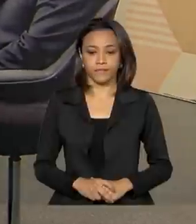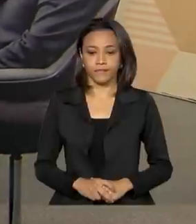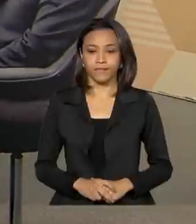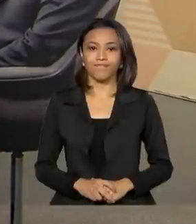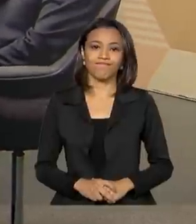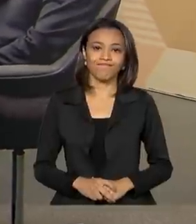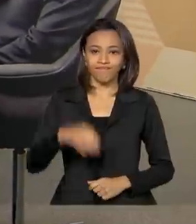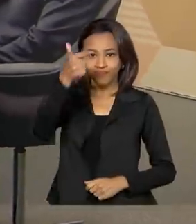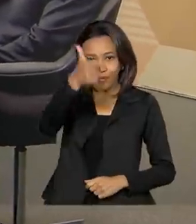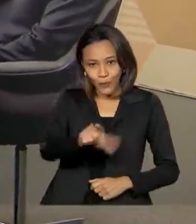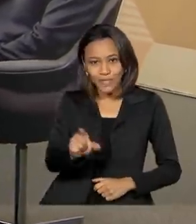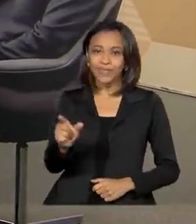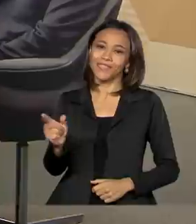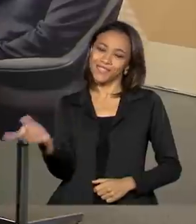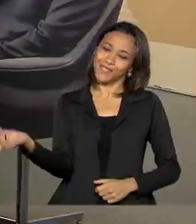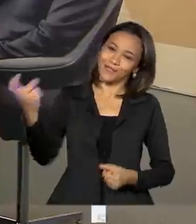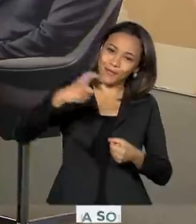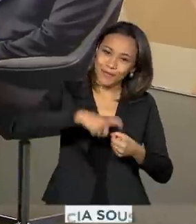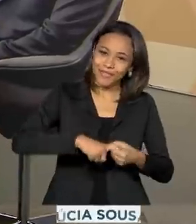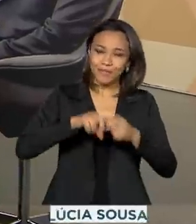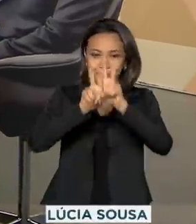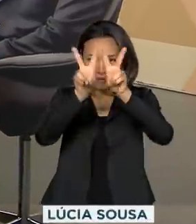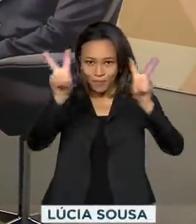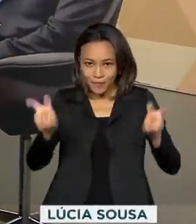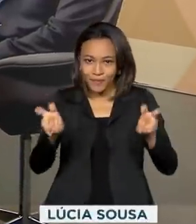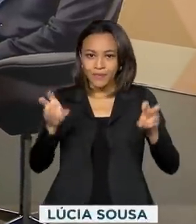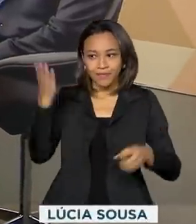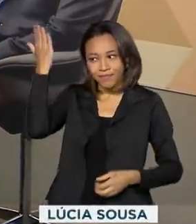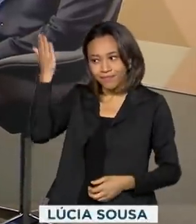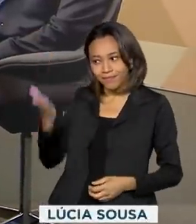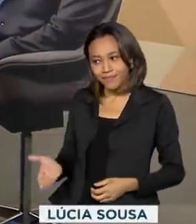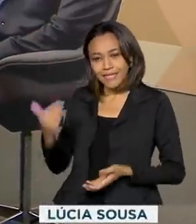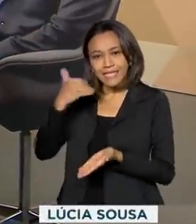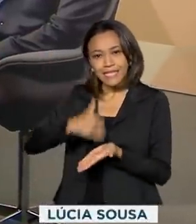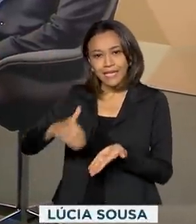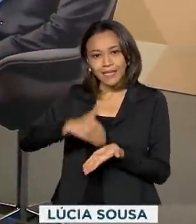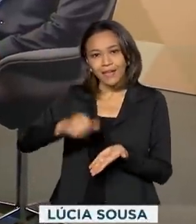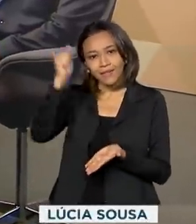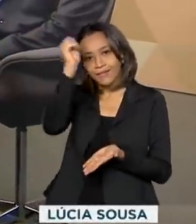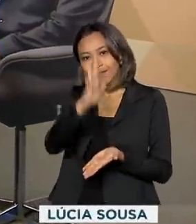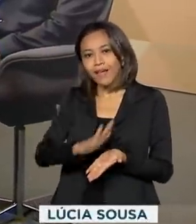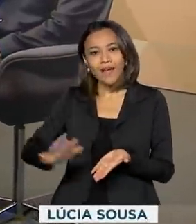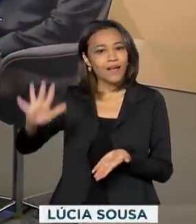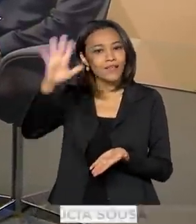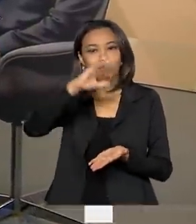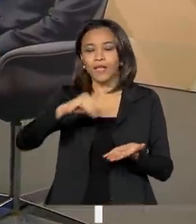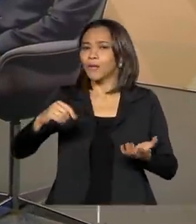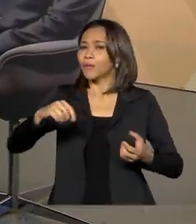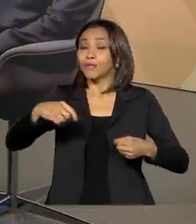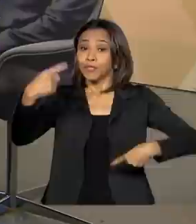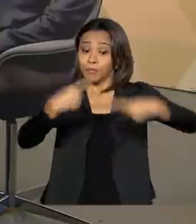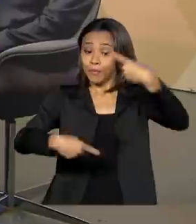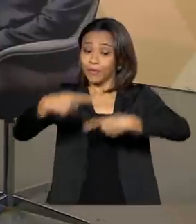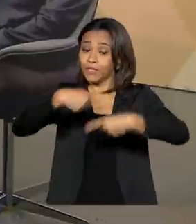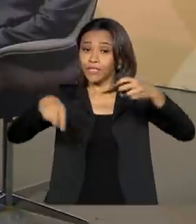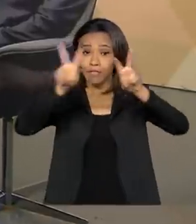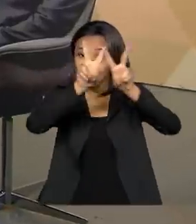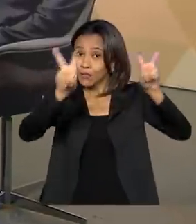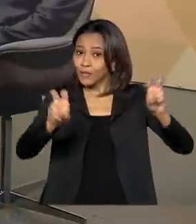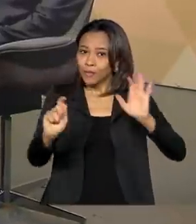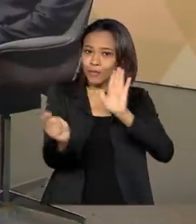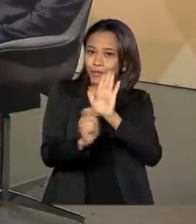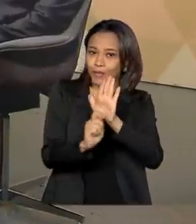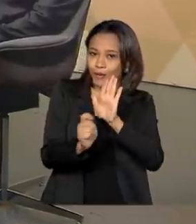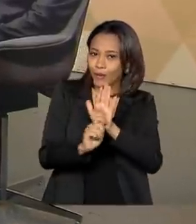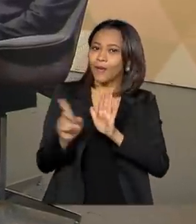Estamos de volta com o Brasil em pauta. entrevistado é o secretário nacional de políticas sobre drogas, o Ministério da Justiça e